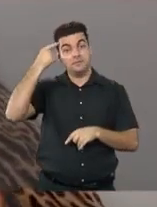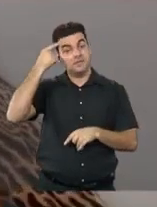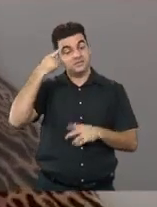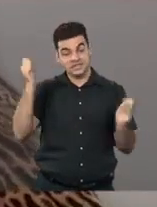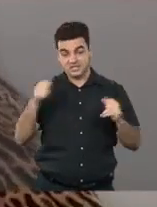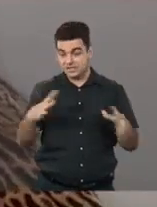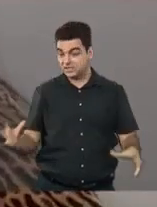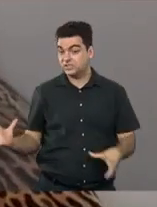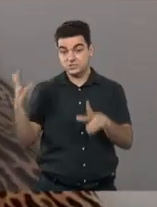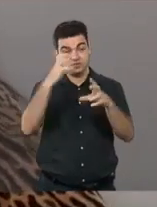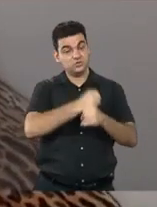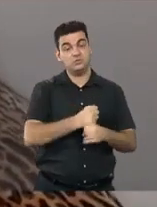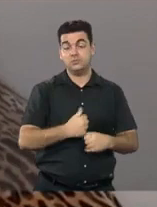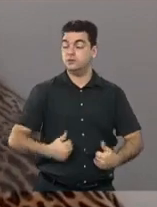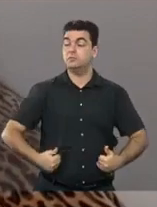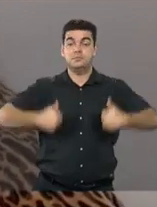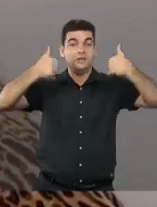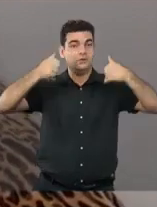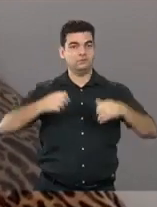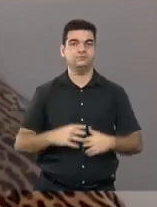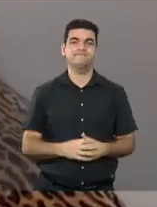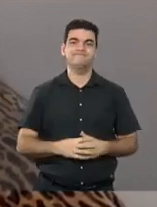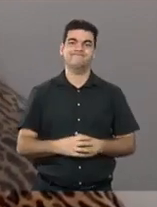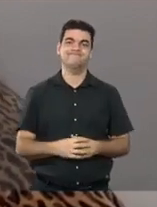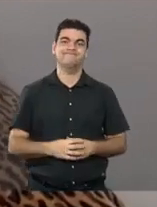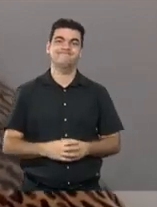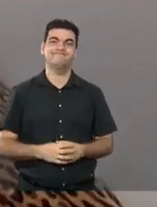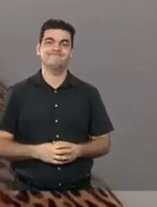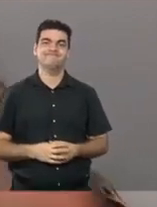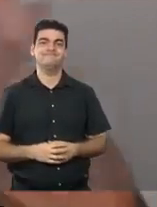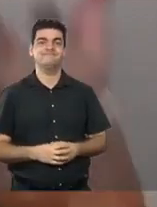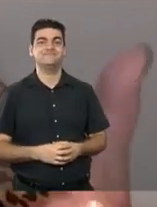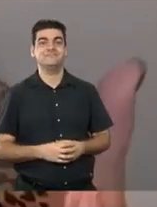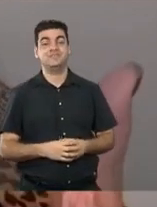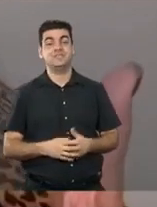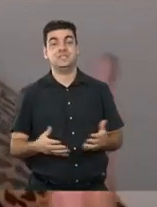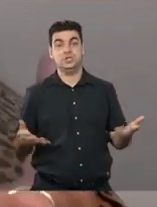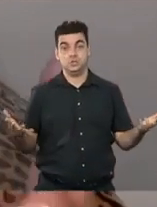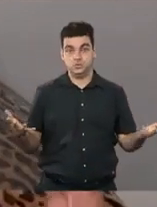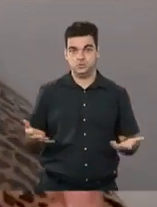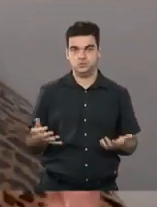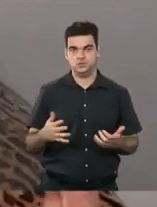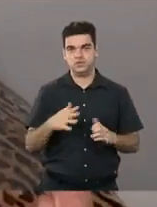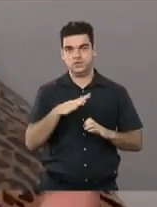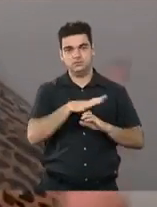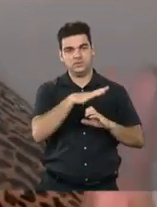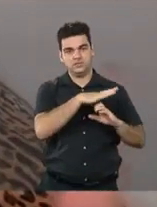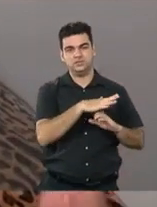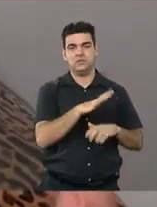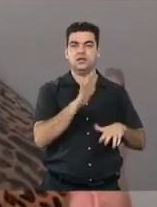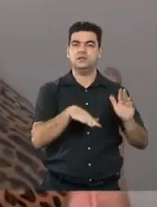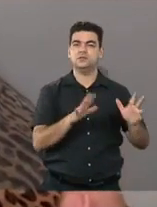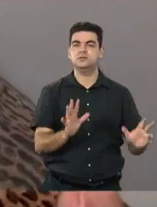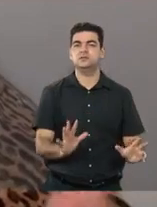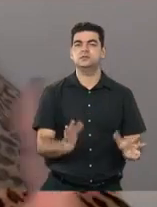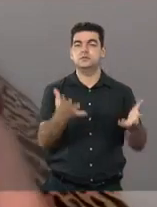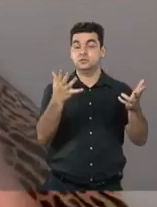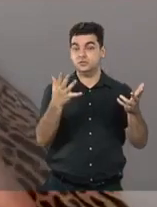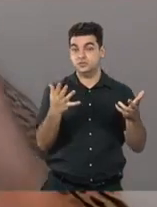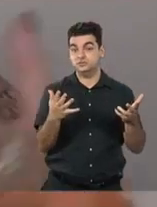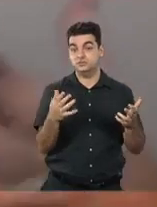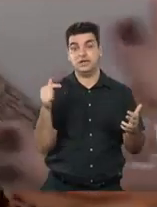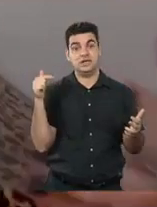QIs, eu acredito na força da, e aí a gente também teve, que quando as empresas lançam esses movimentos, Duda e Joana,